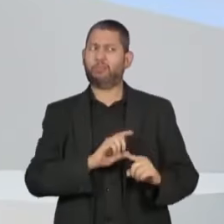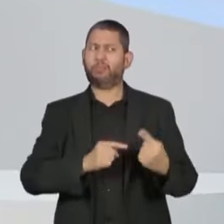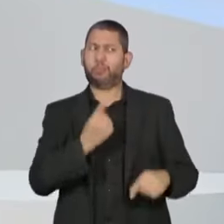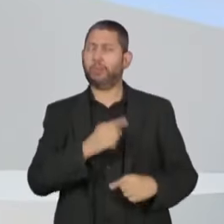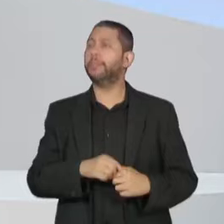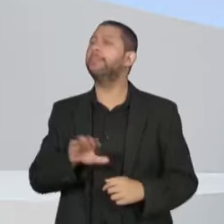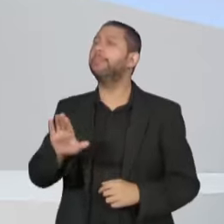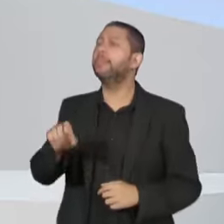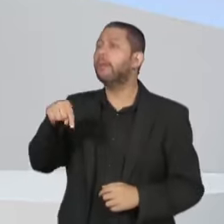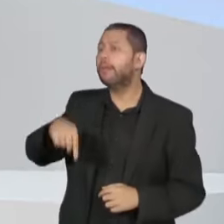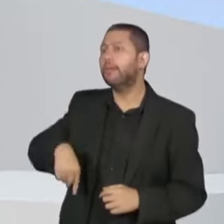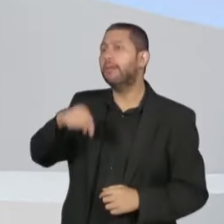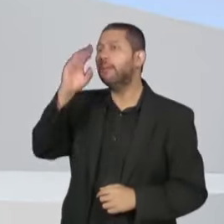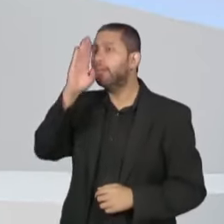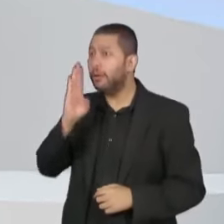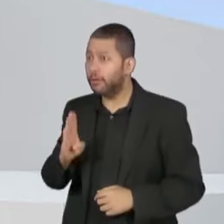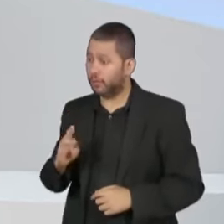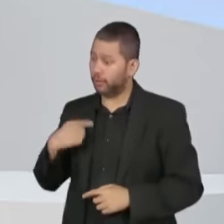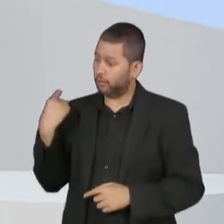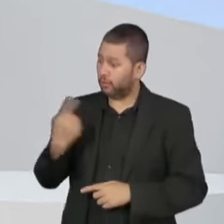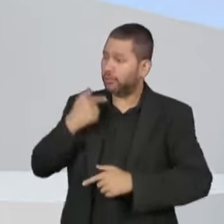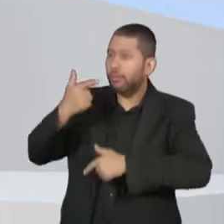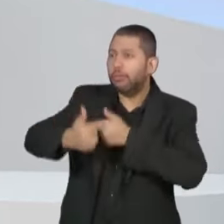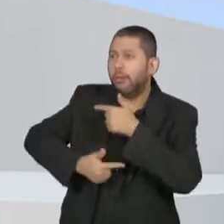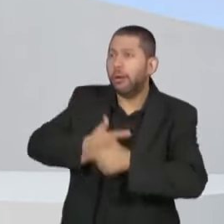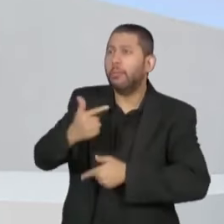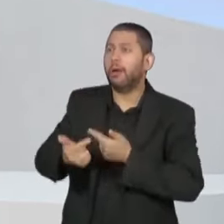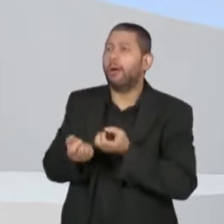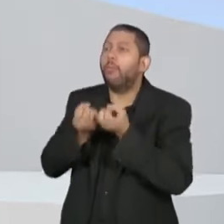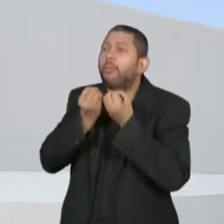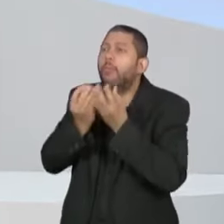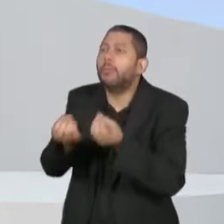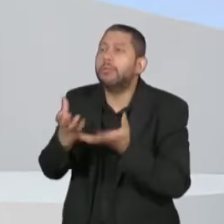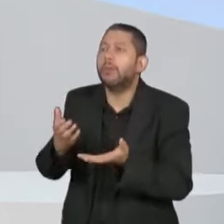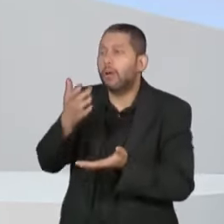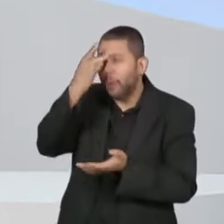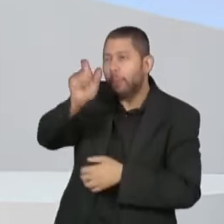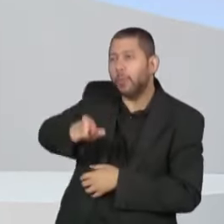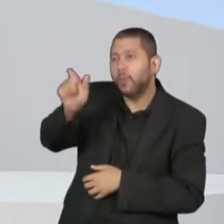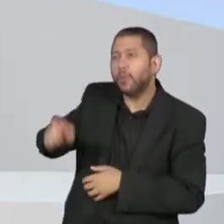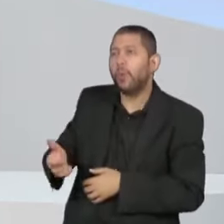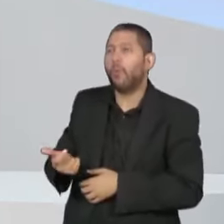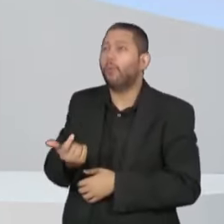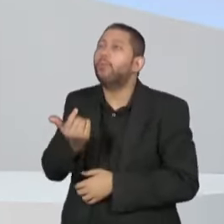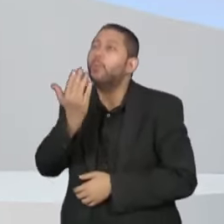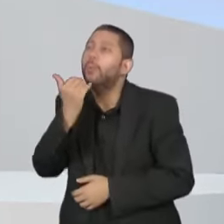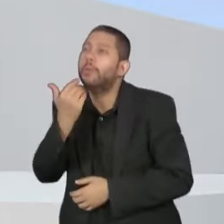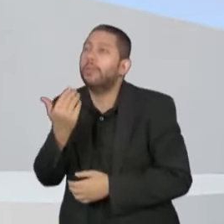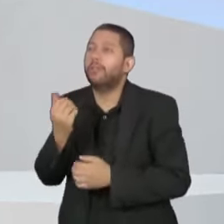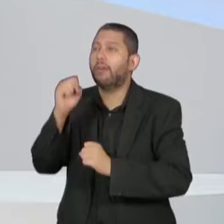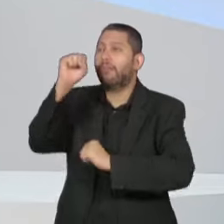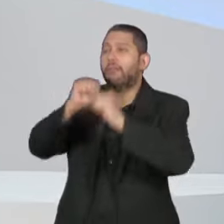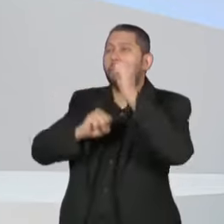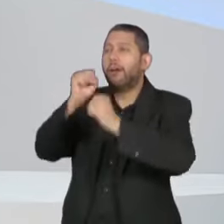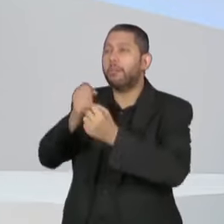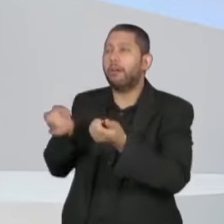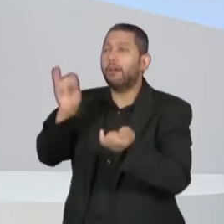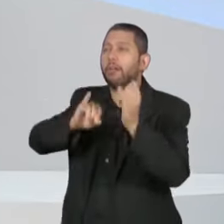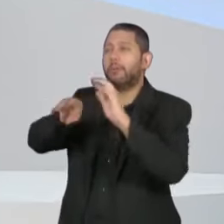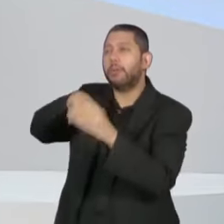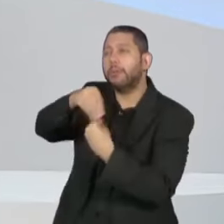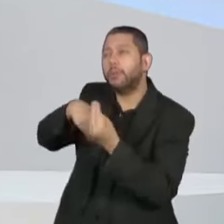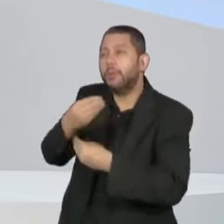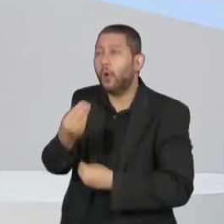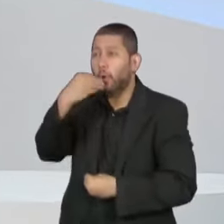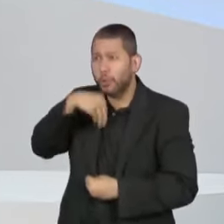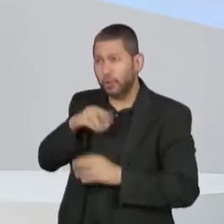Brasil vem fazendo o suficiente para informar a população sobre a questão dos ultraprocessados, sobre o perigo, os